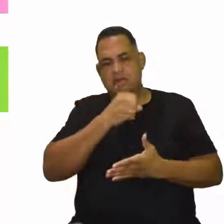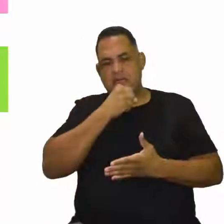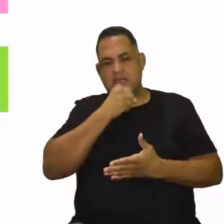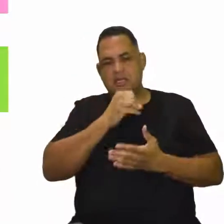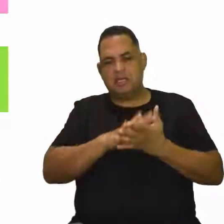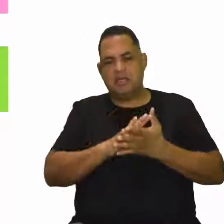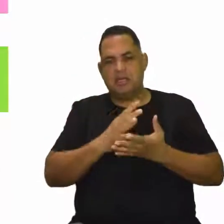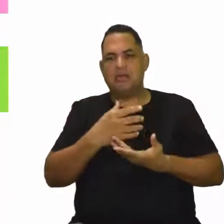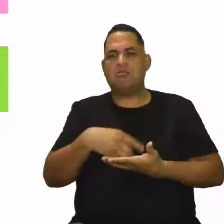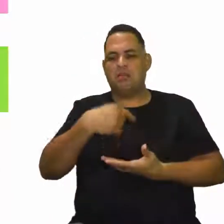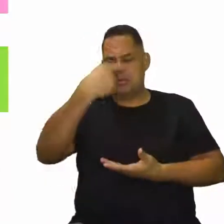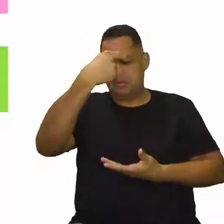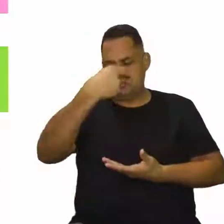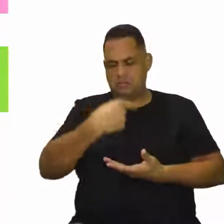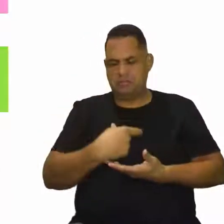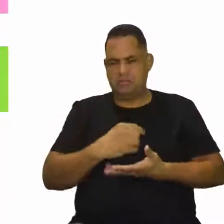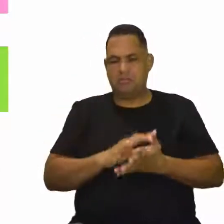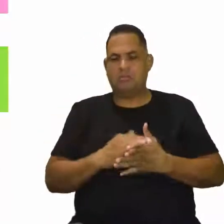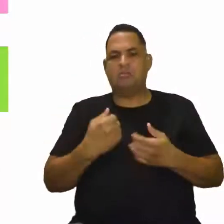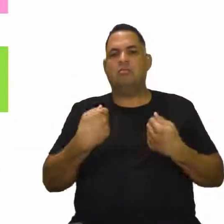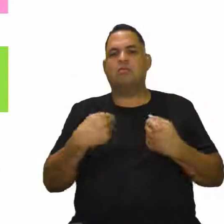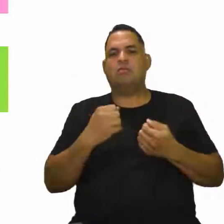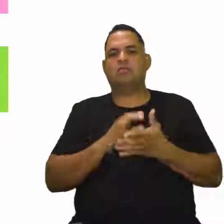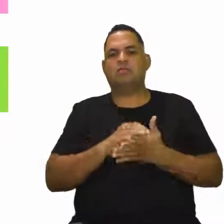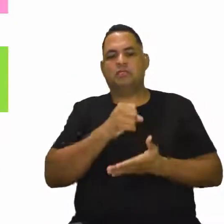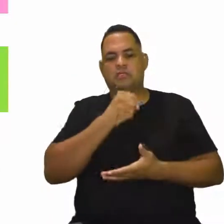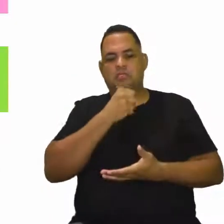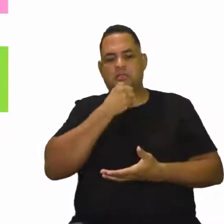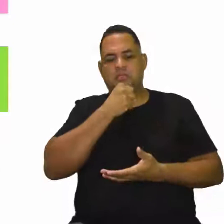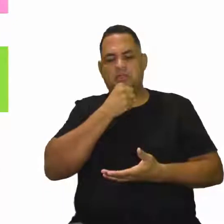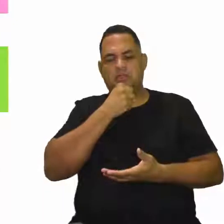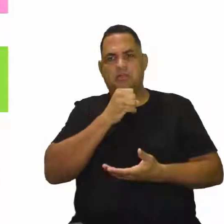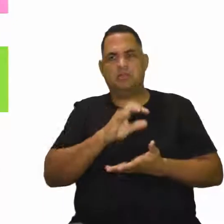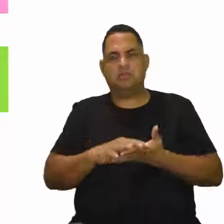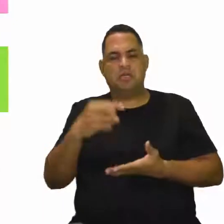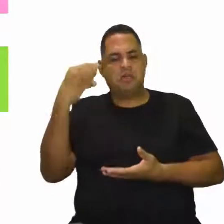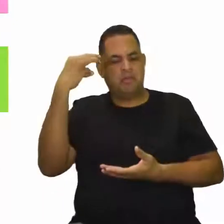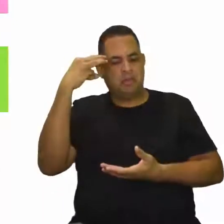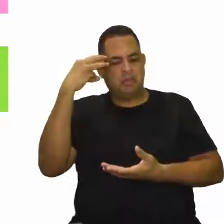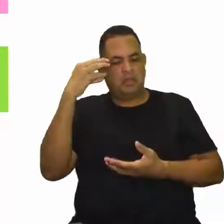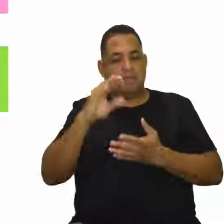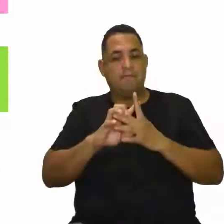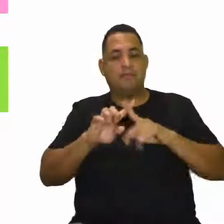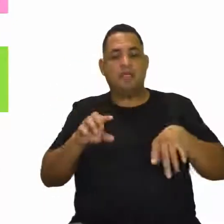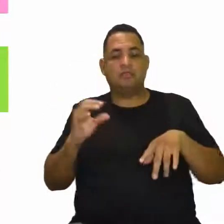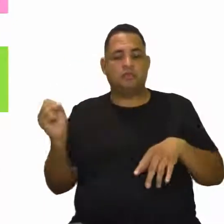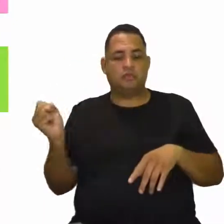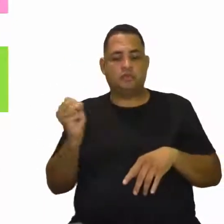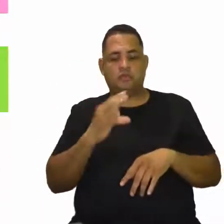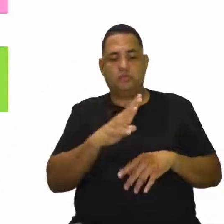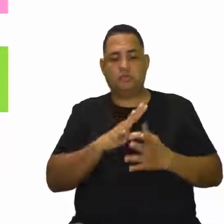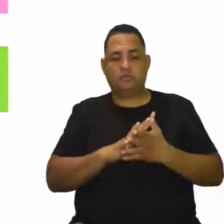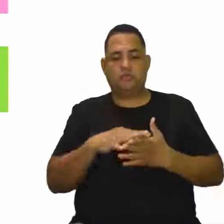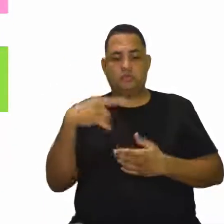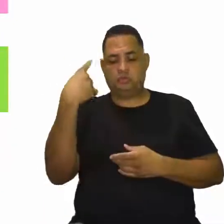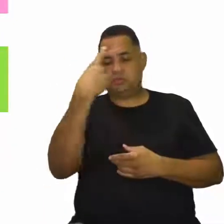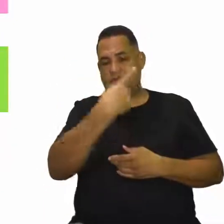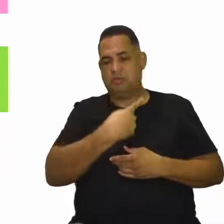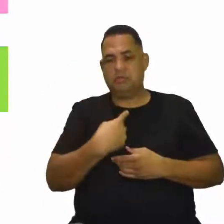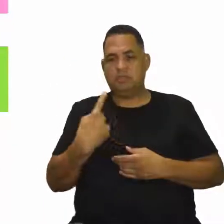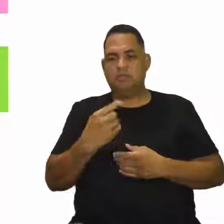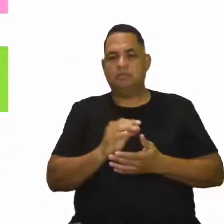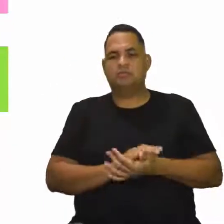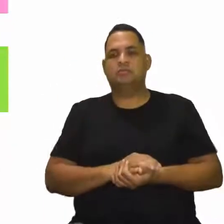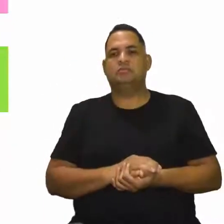ela tem, né? Às vezes eu posso ser velho de mente, mas novo de aparência. E pode acontecer o contrário,